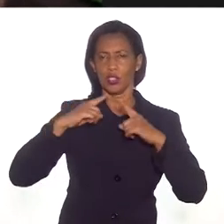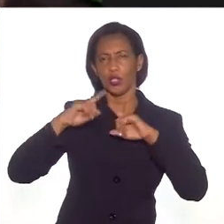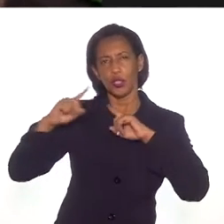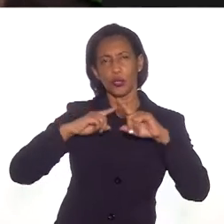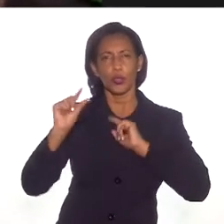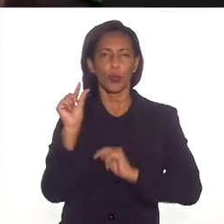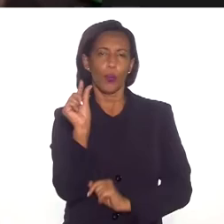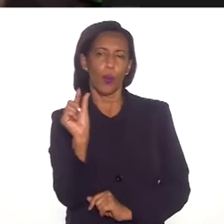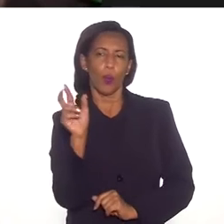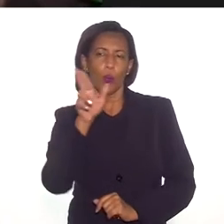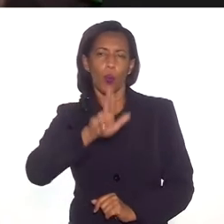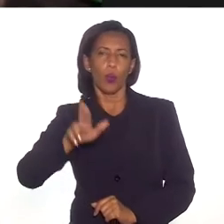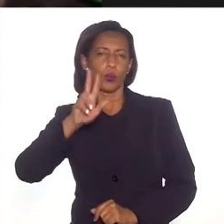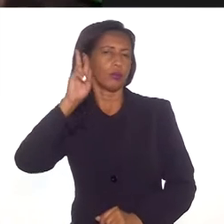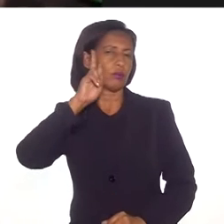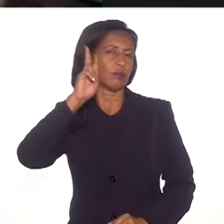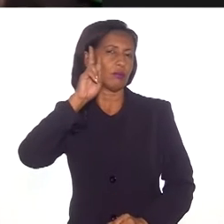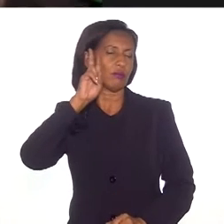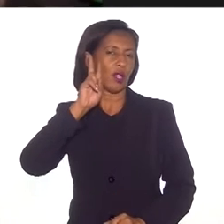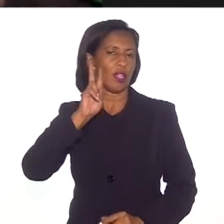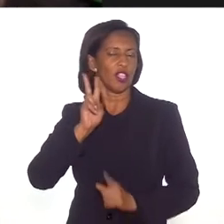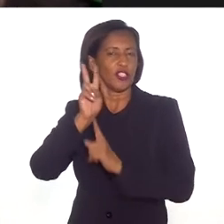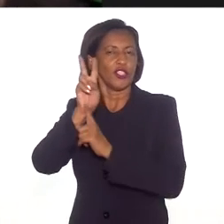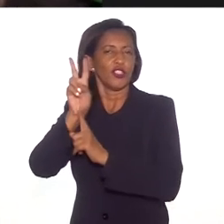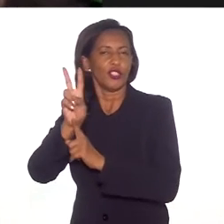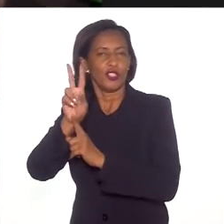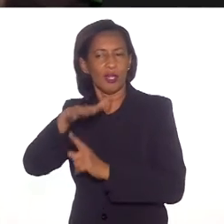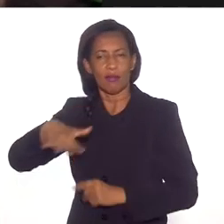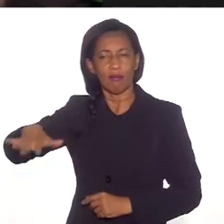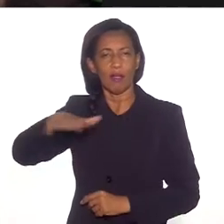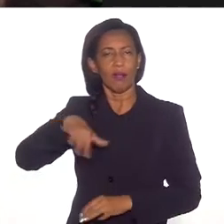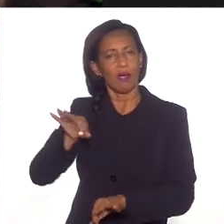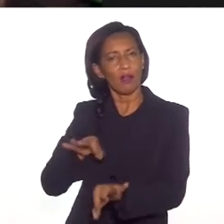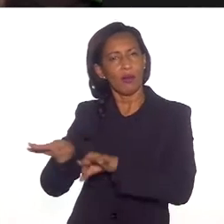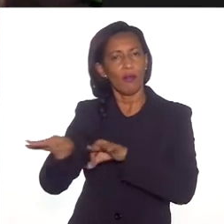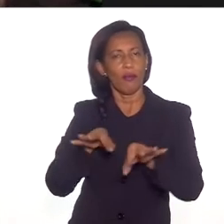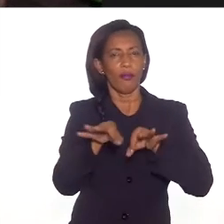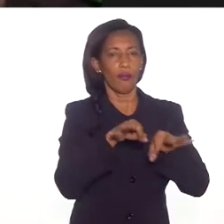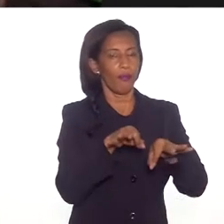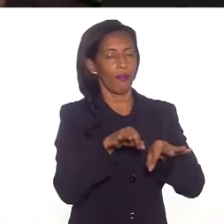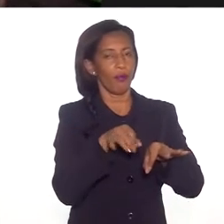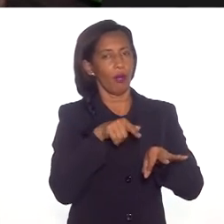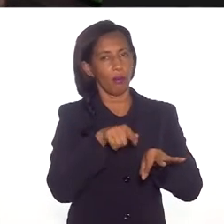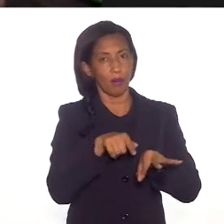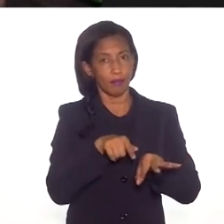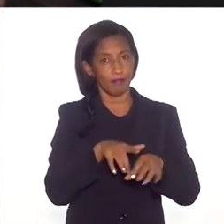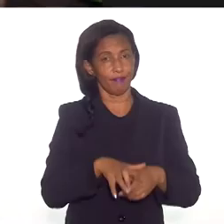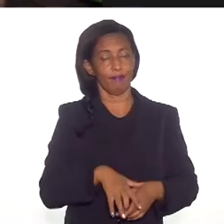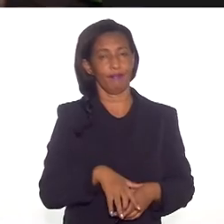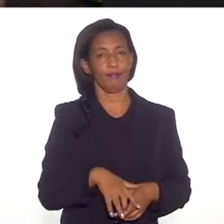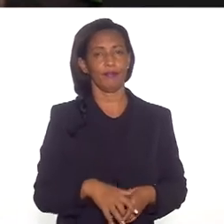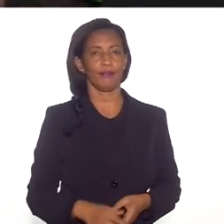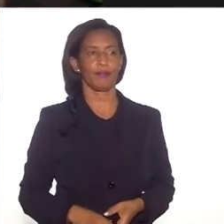das histórias indígenas, que era usado de uma forma